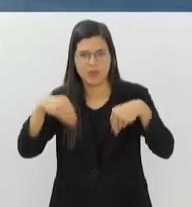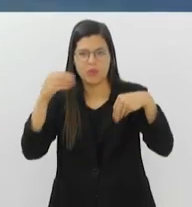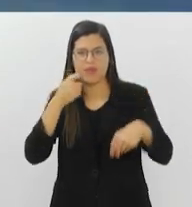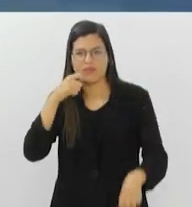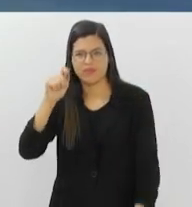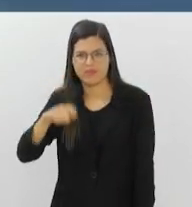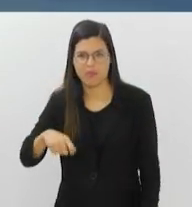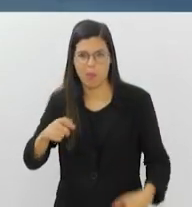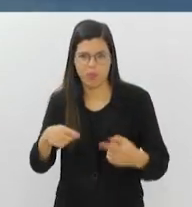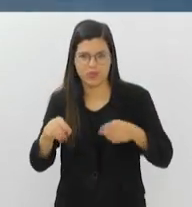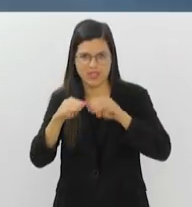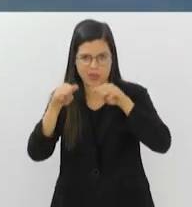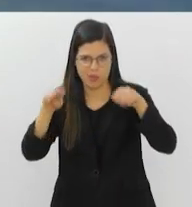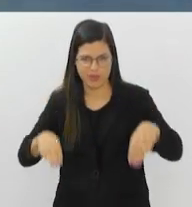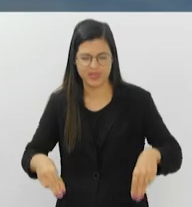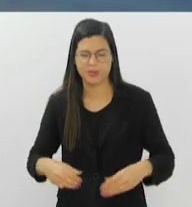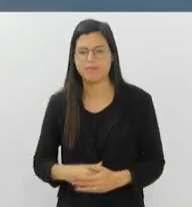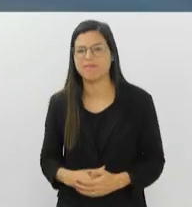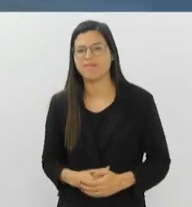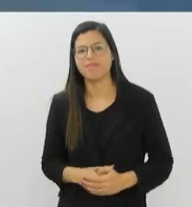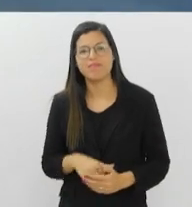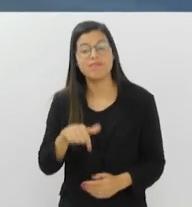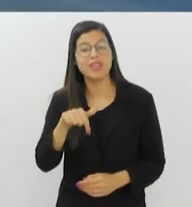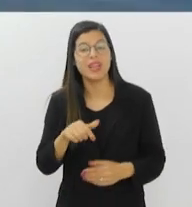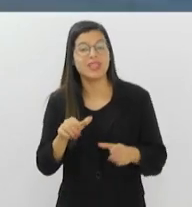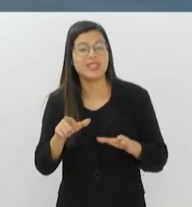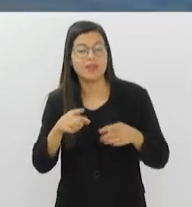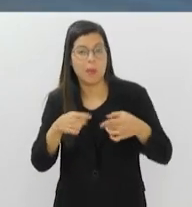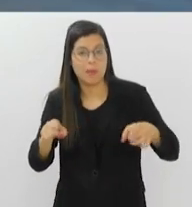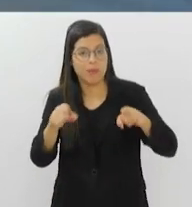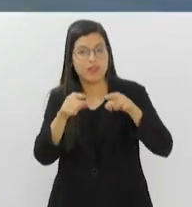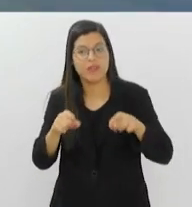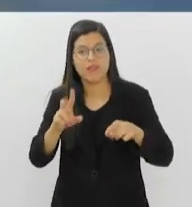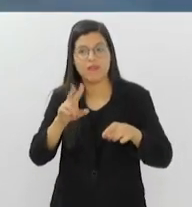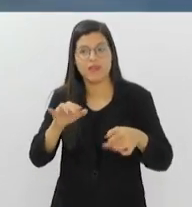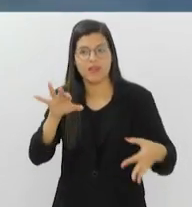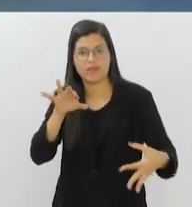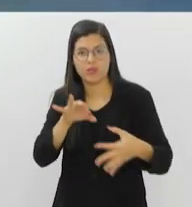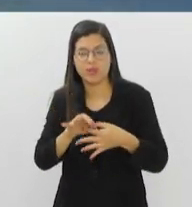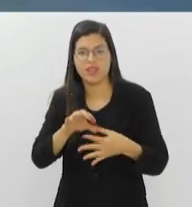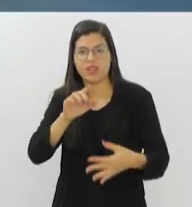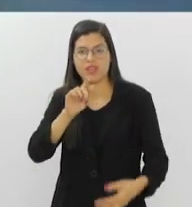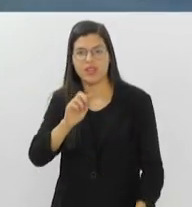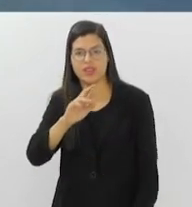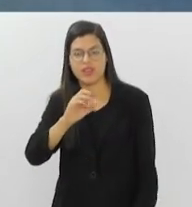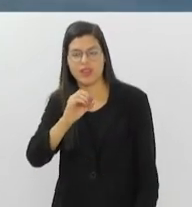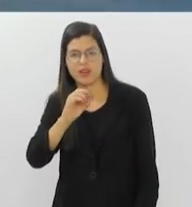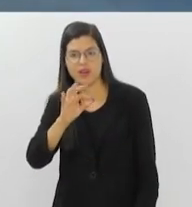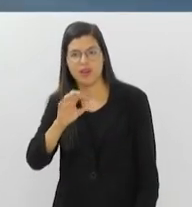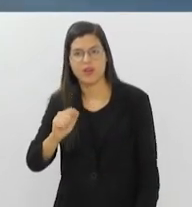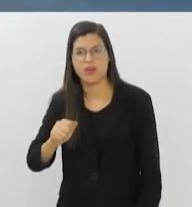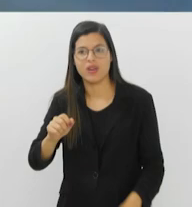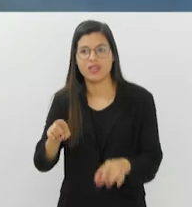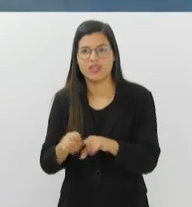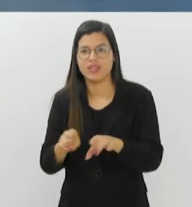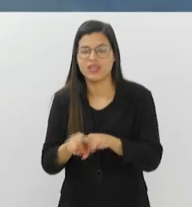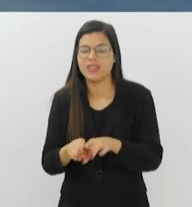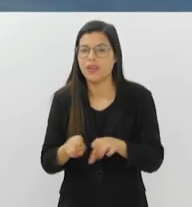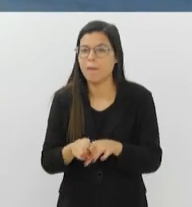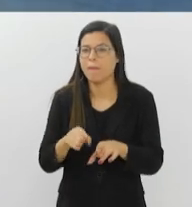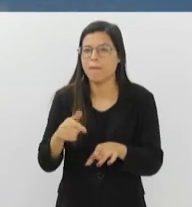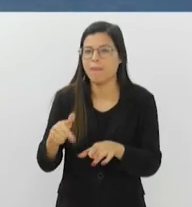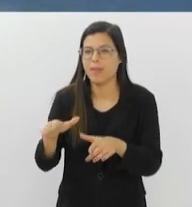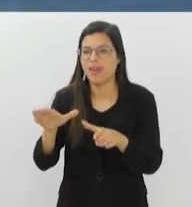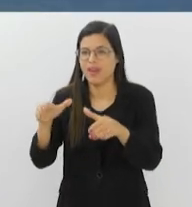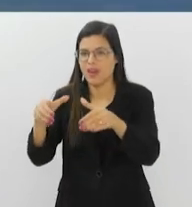Museu. Esse concerto vai unir a Orquestra da Grota com os músicos da COSIG, Centro